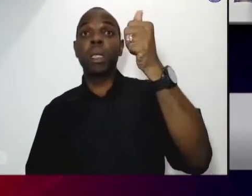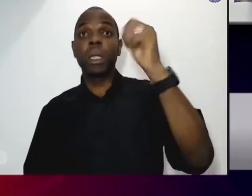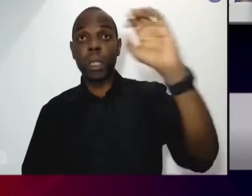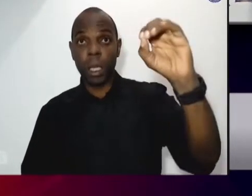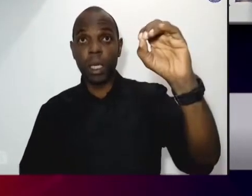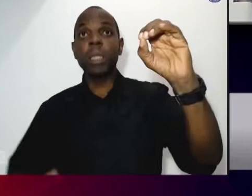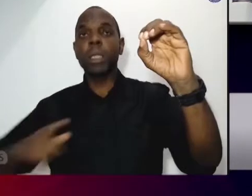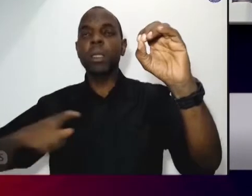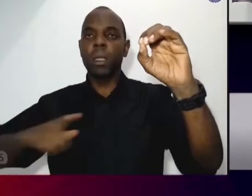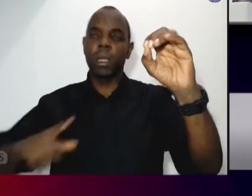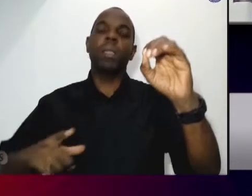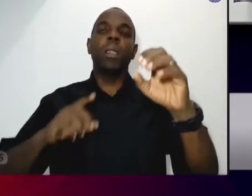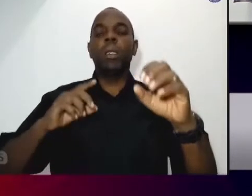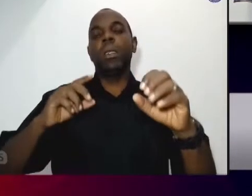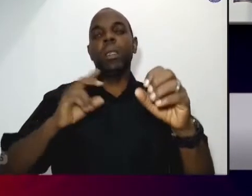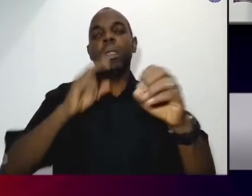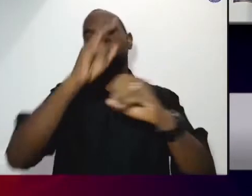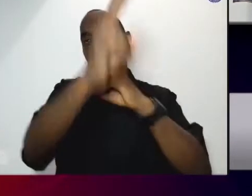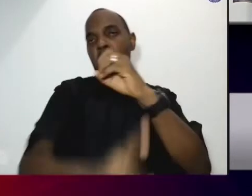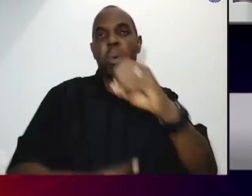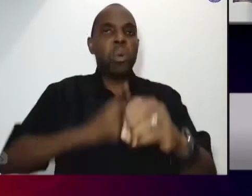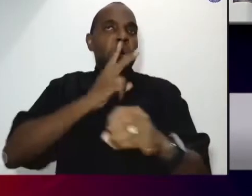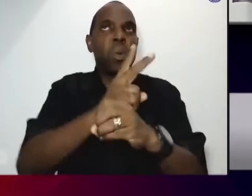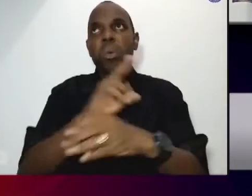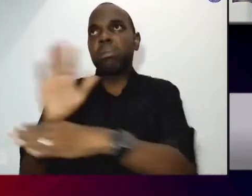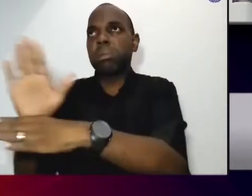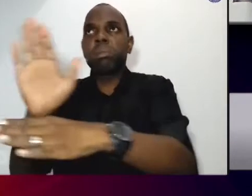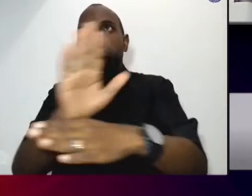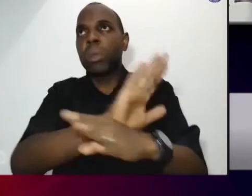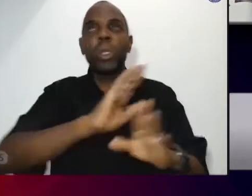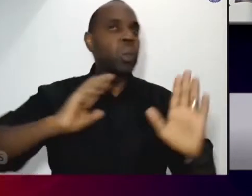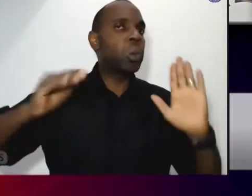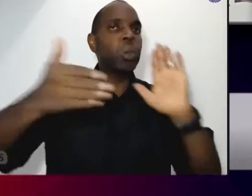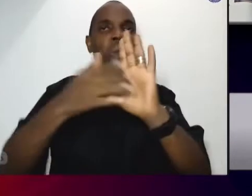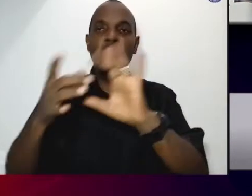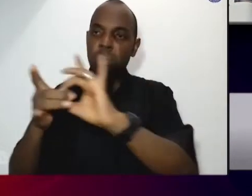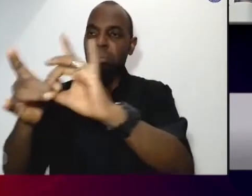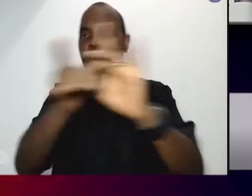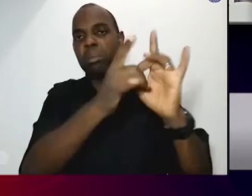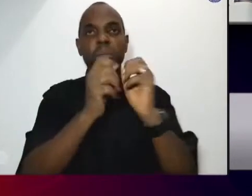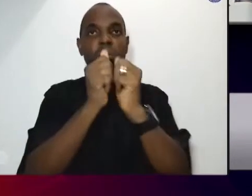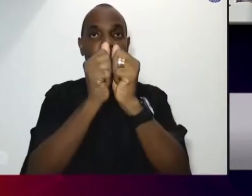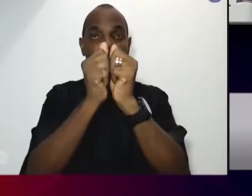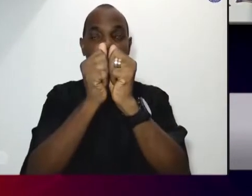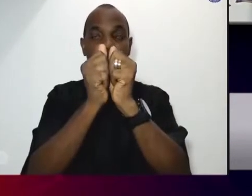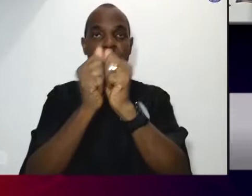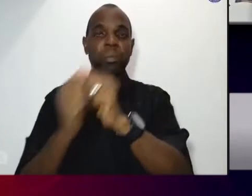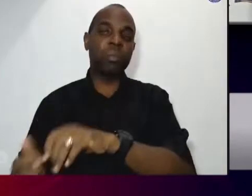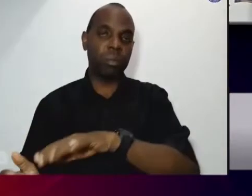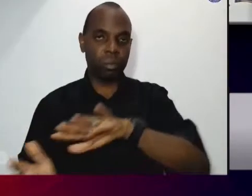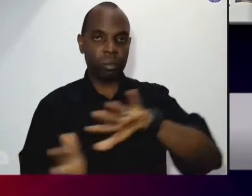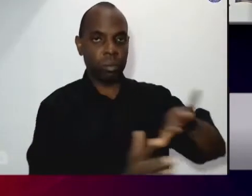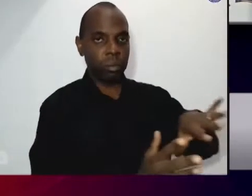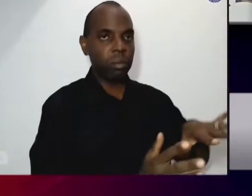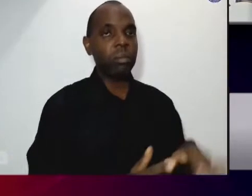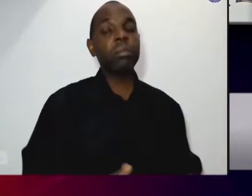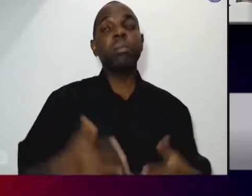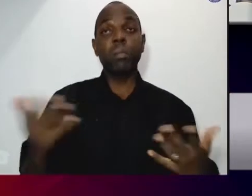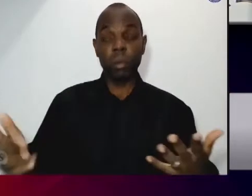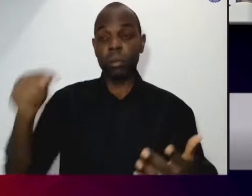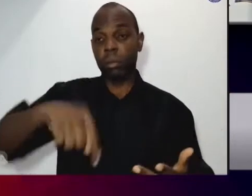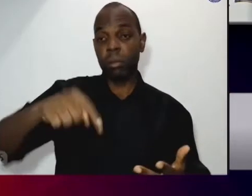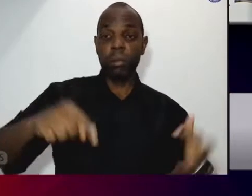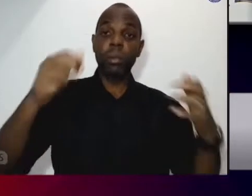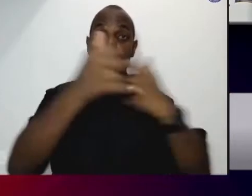integral. Então, para exemplificar e a gente reconhecer algumas iniciativas do município, nós